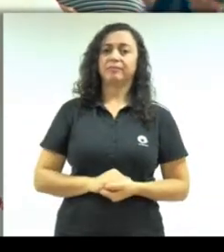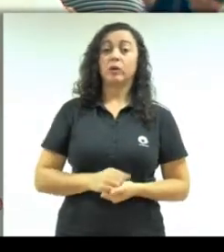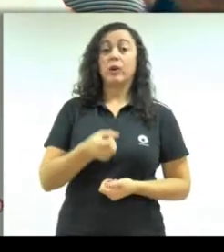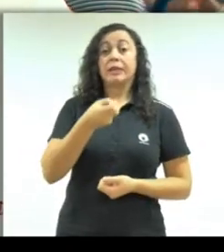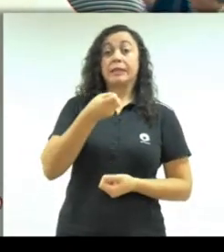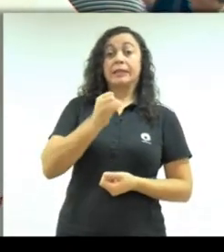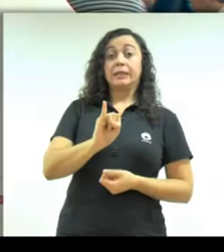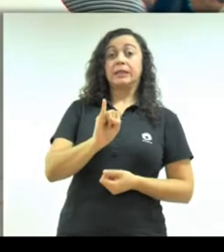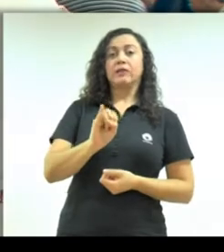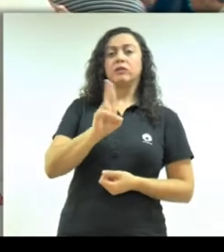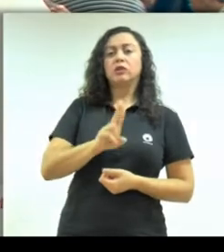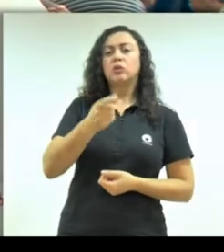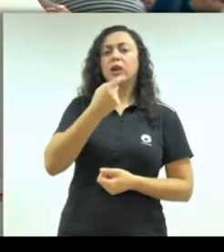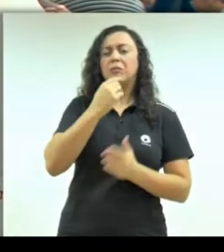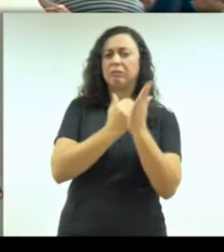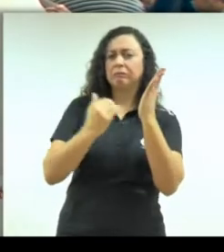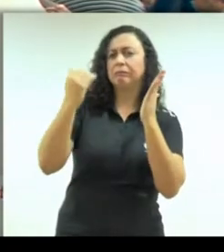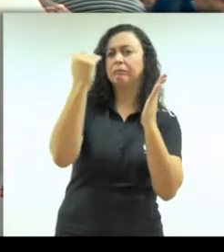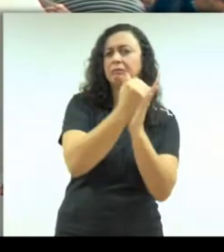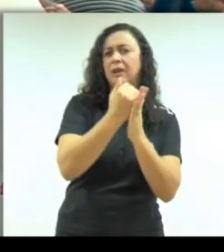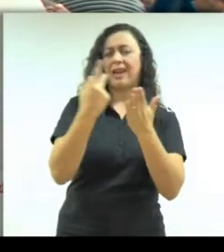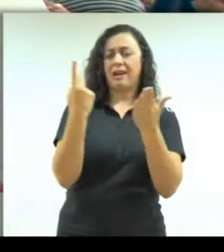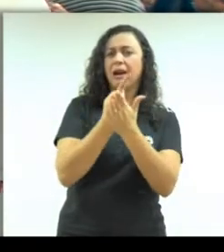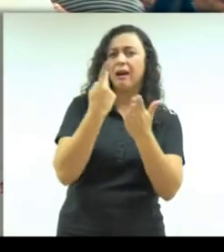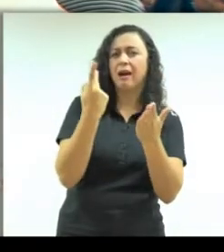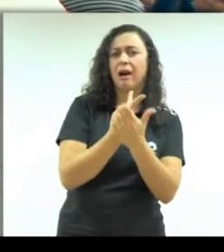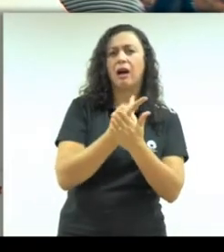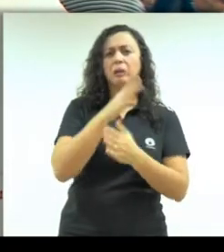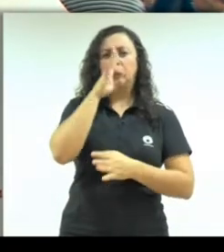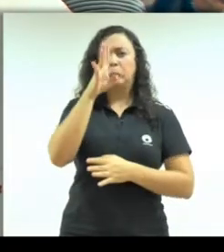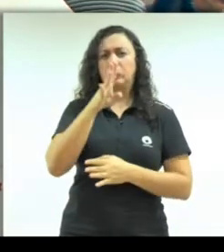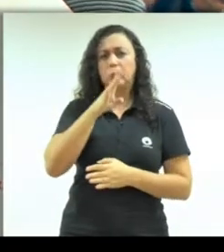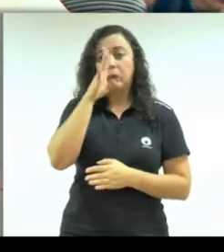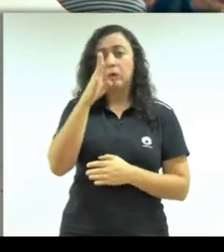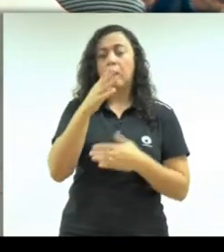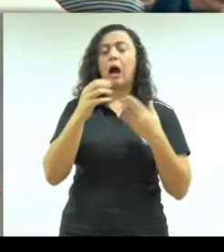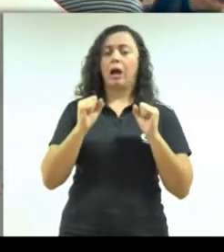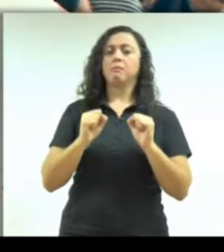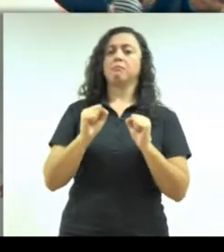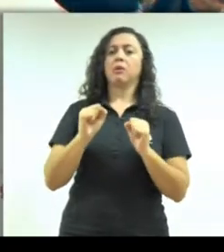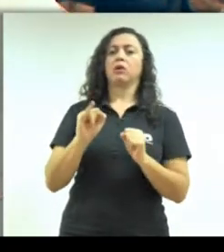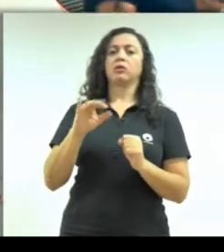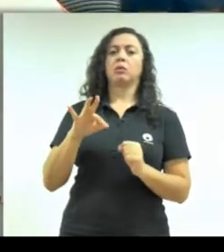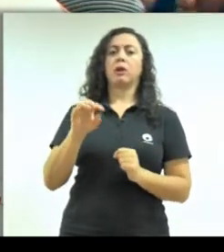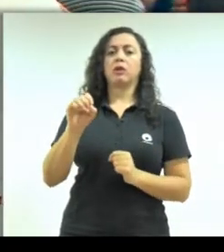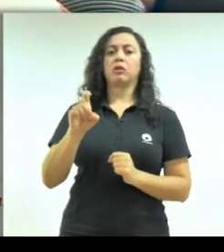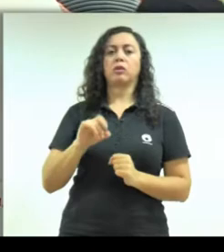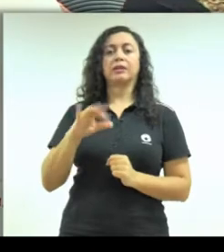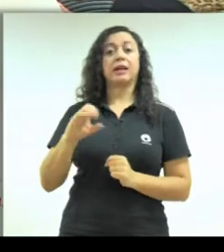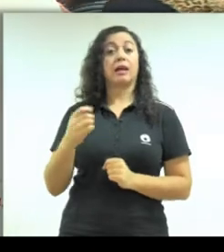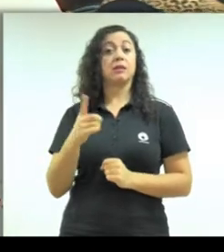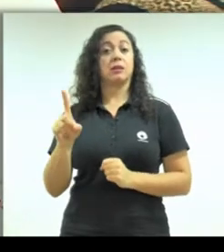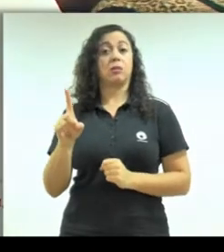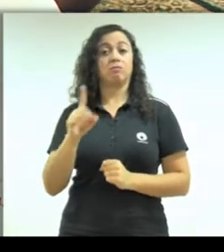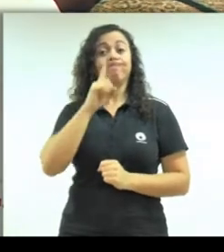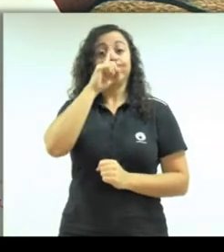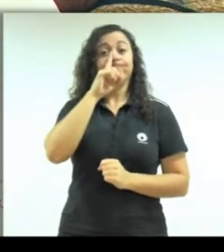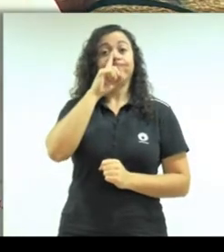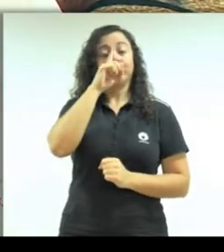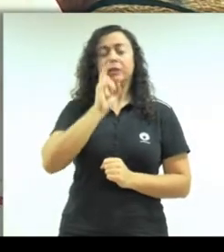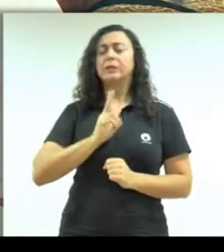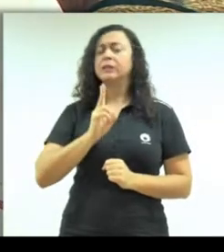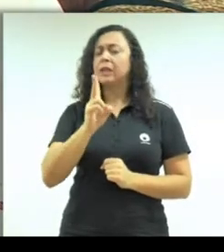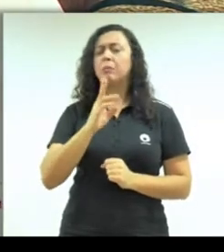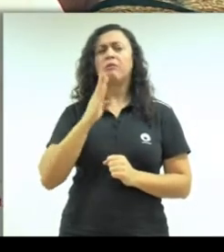Agora, quando você toma uma dose a mais, por exemplo, ou uma coisa a mais, né? Aí pode ser uma intoxicação. Então sempre